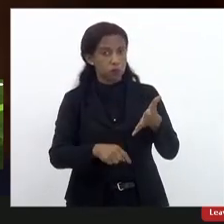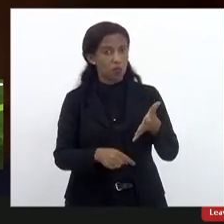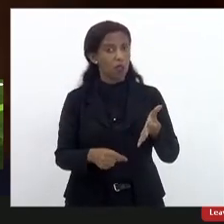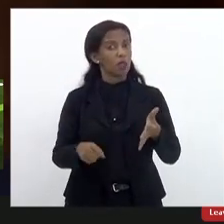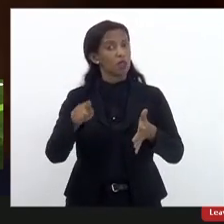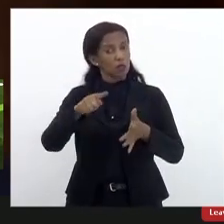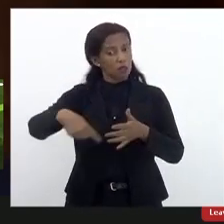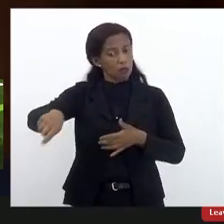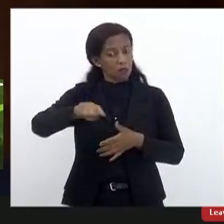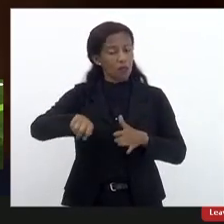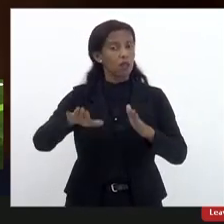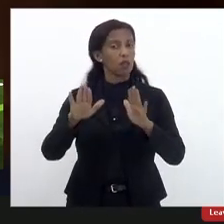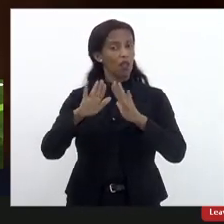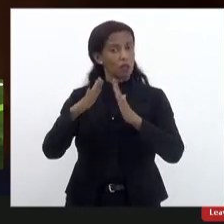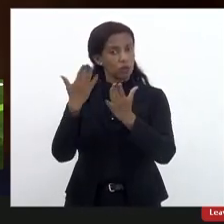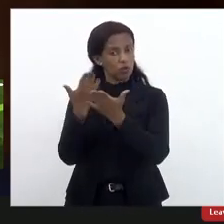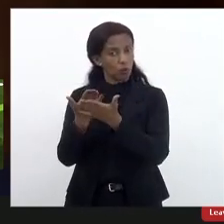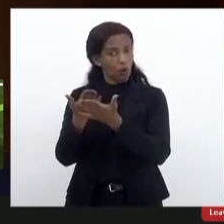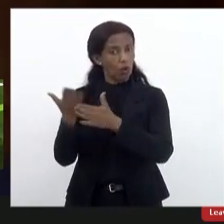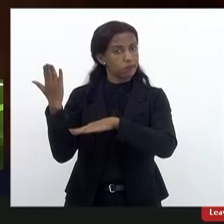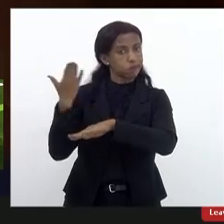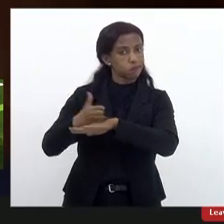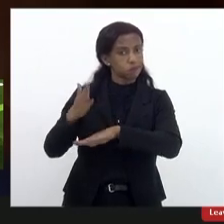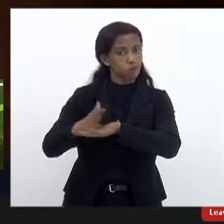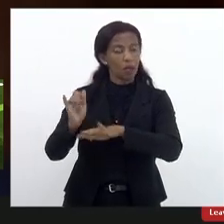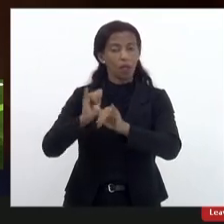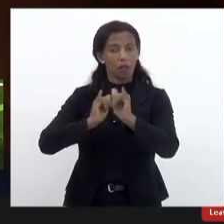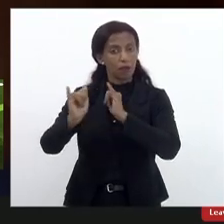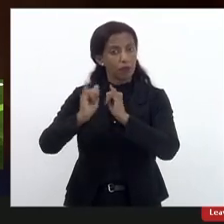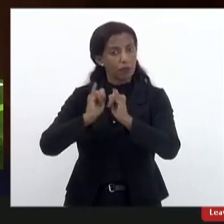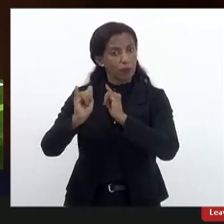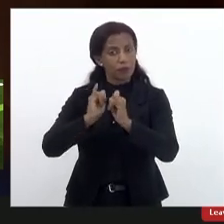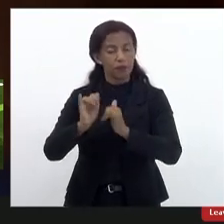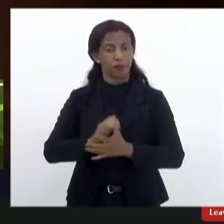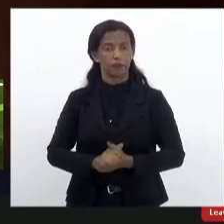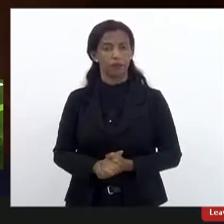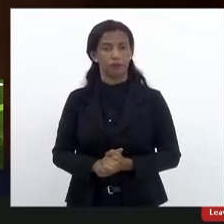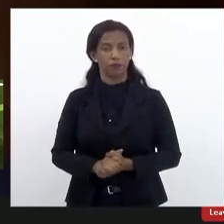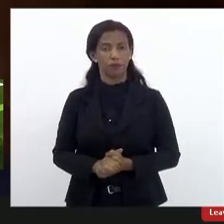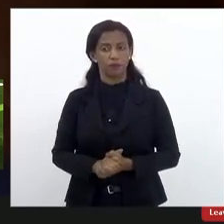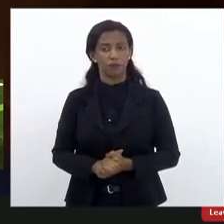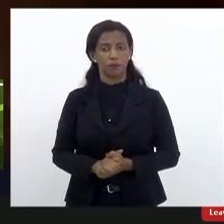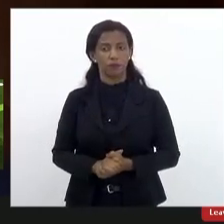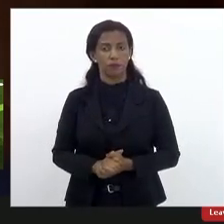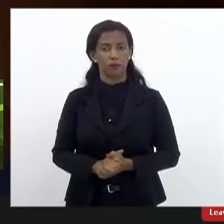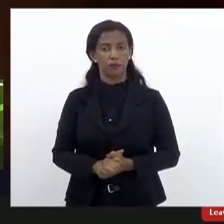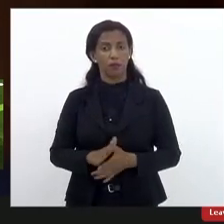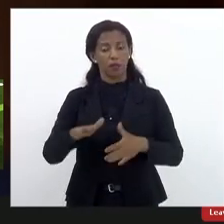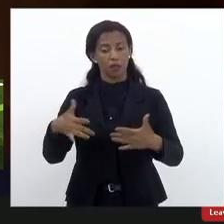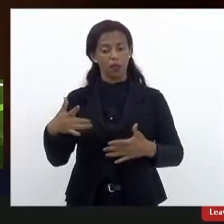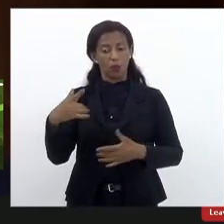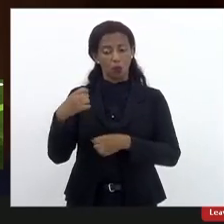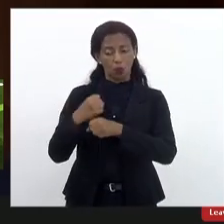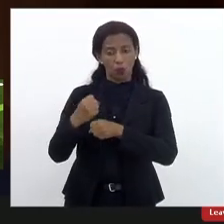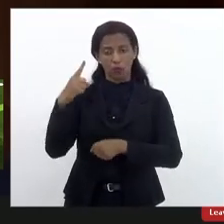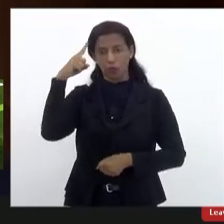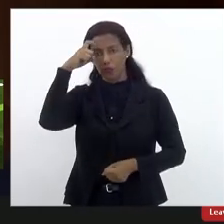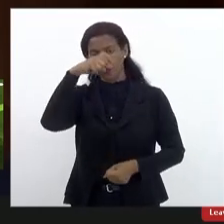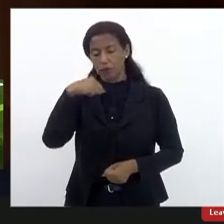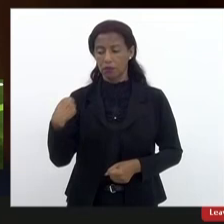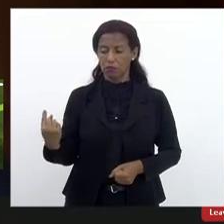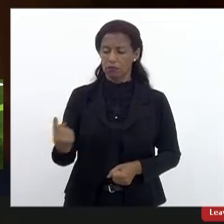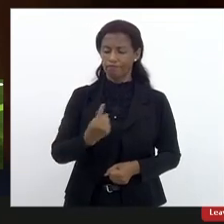responsabilidades ali de treinamento e de informação. Então, é um ano difícil para todos nós,